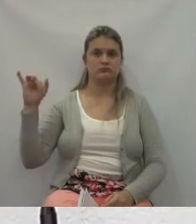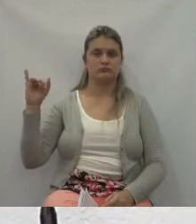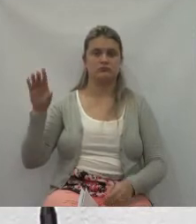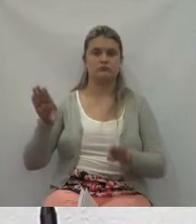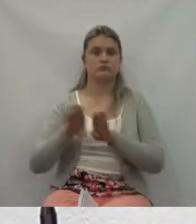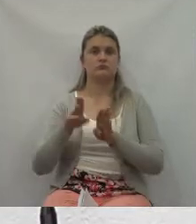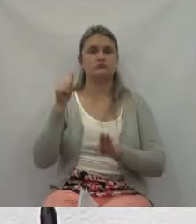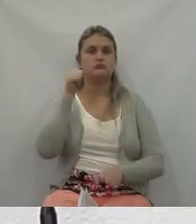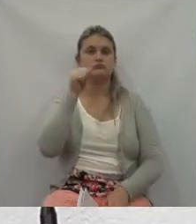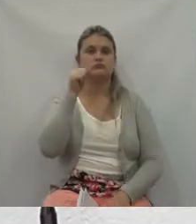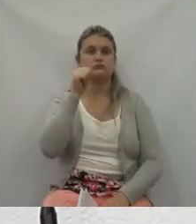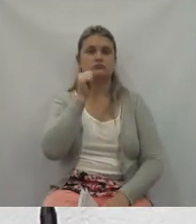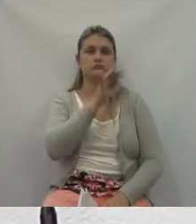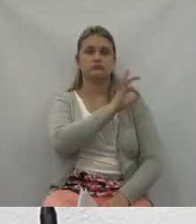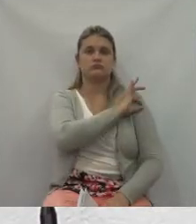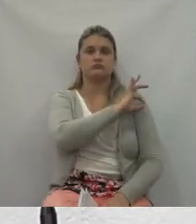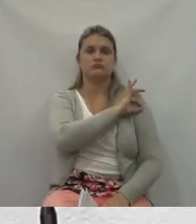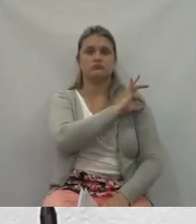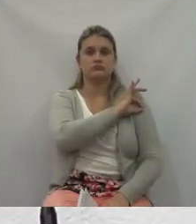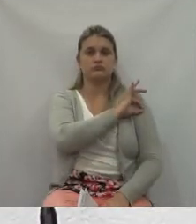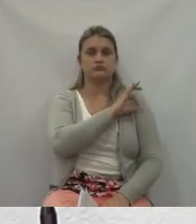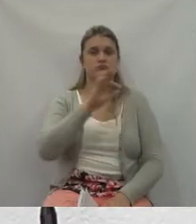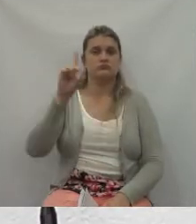para o município de Malé.